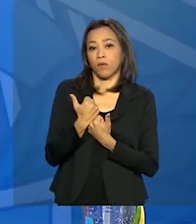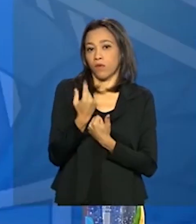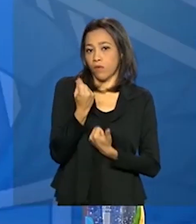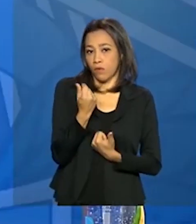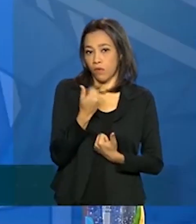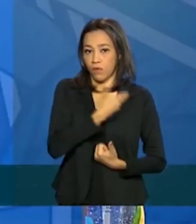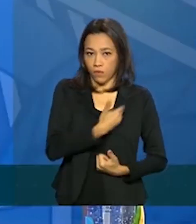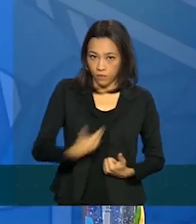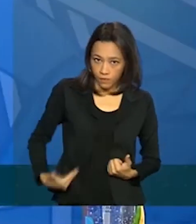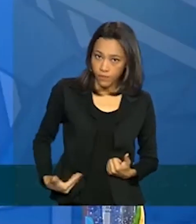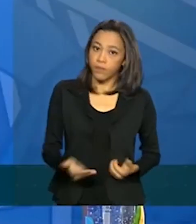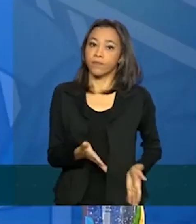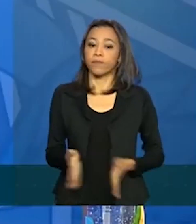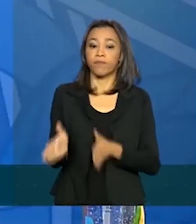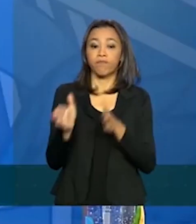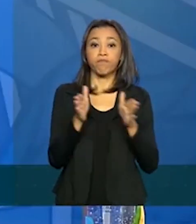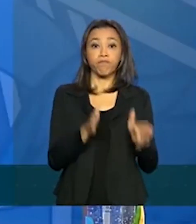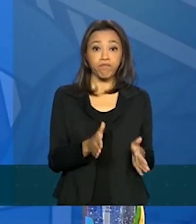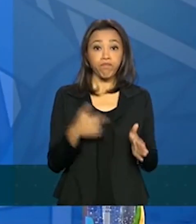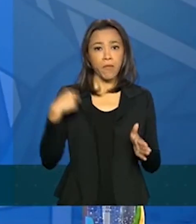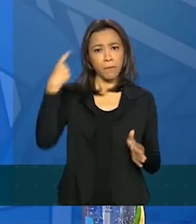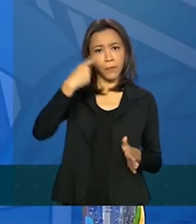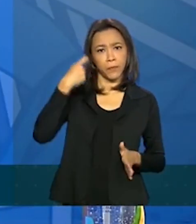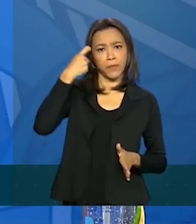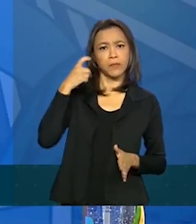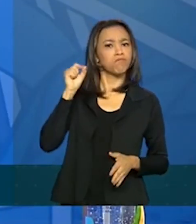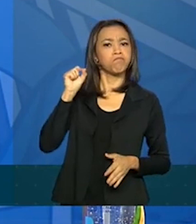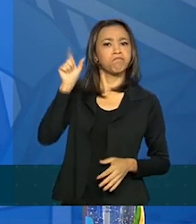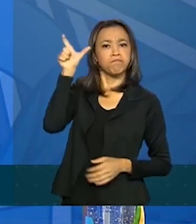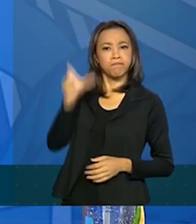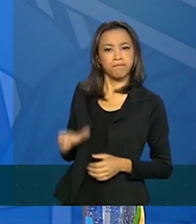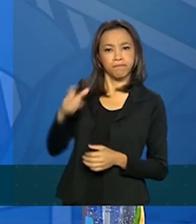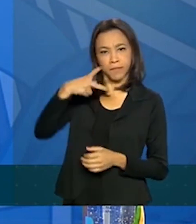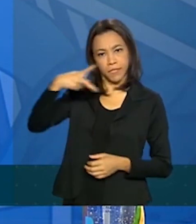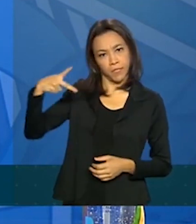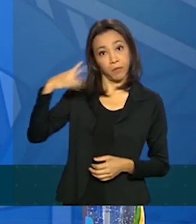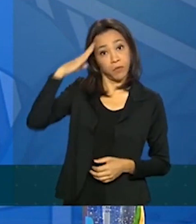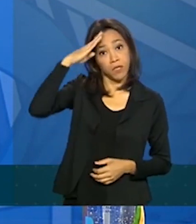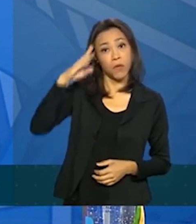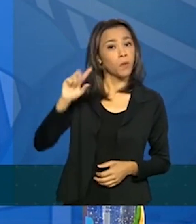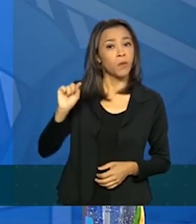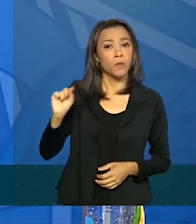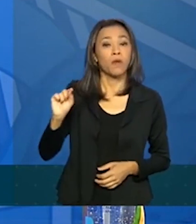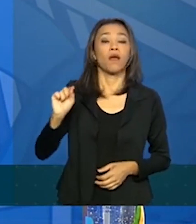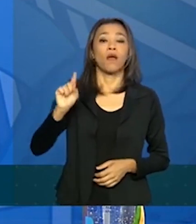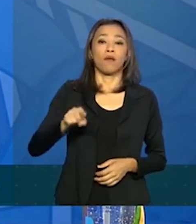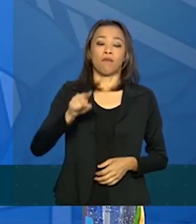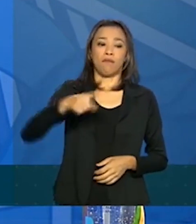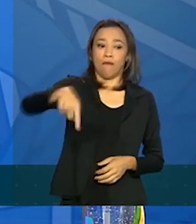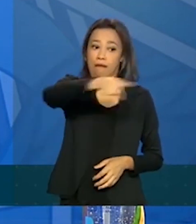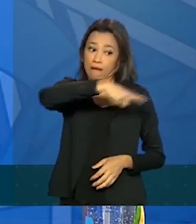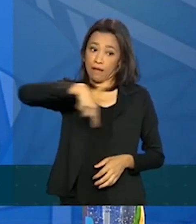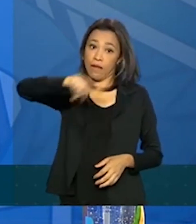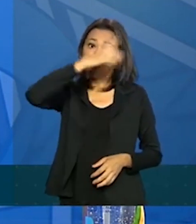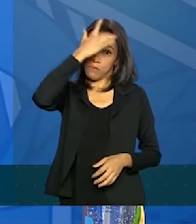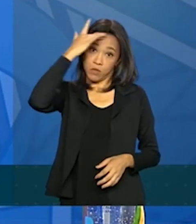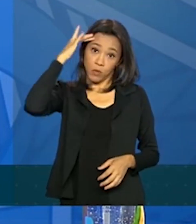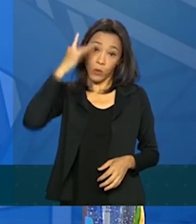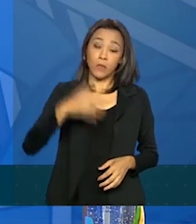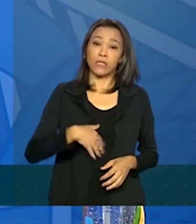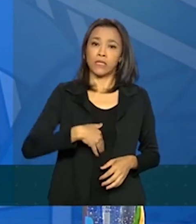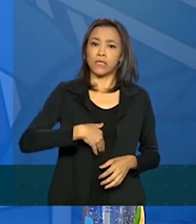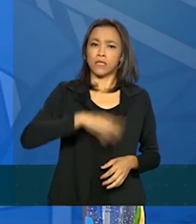do presidente Bolsonaro é de que, principalmente, aqueles que são informais,